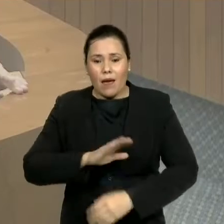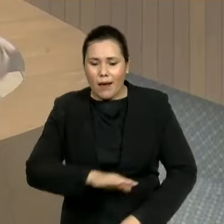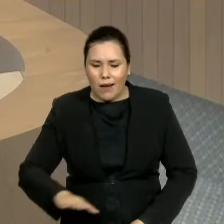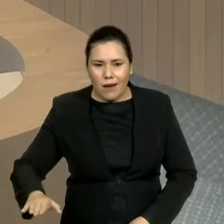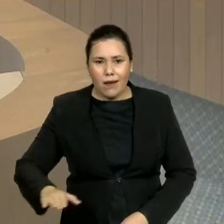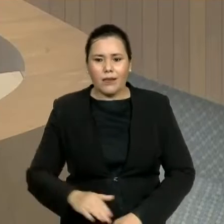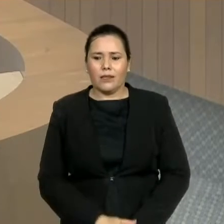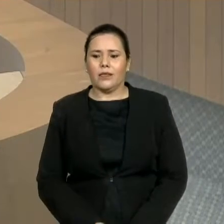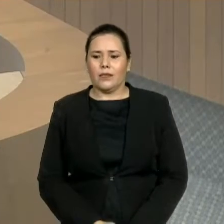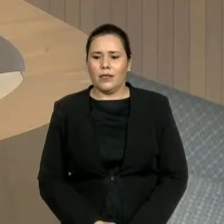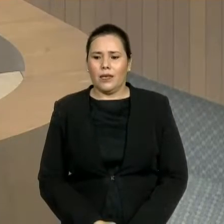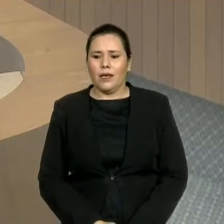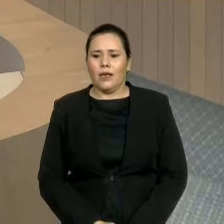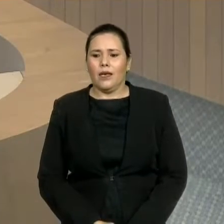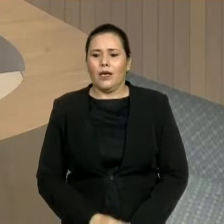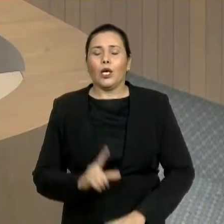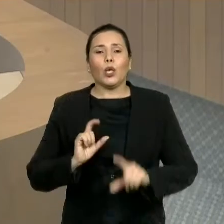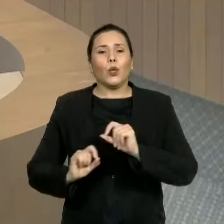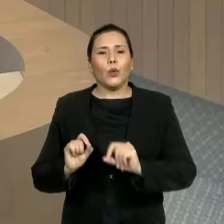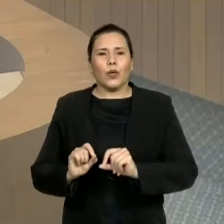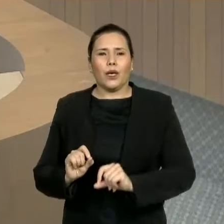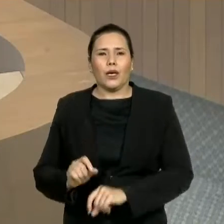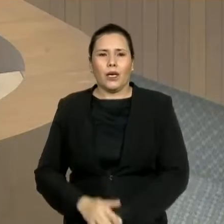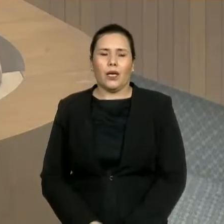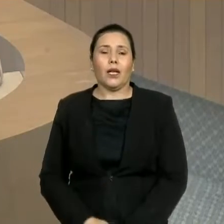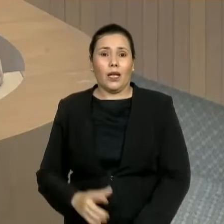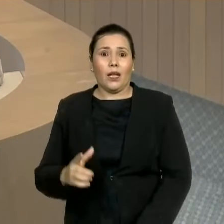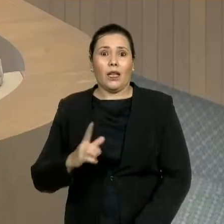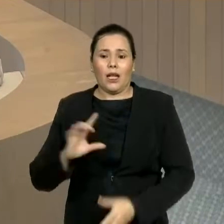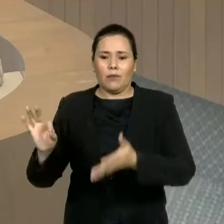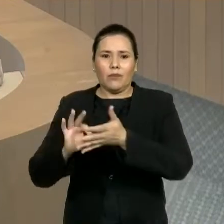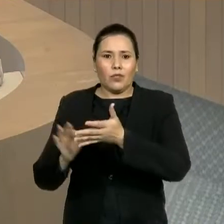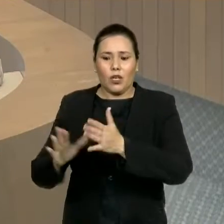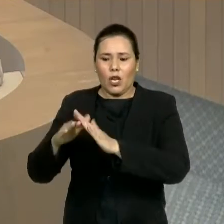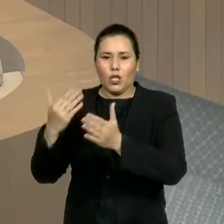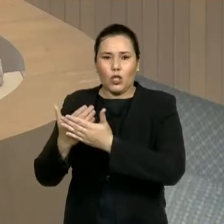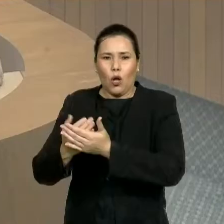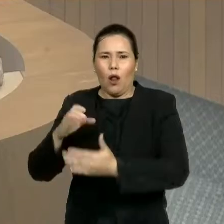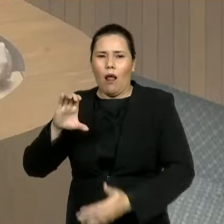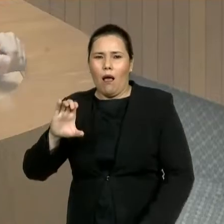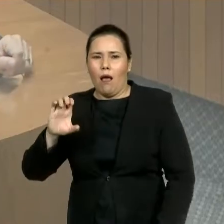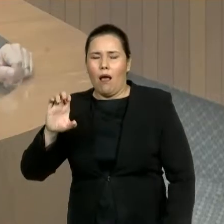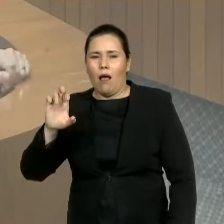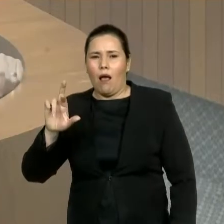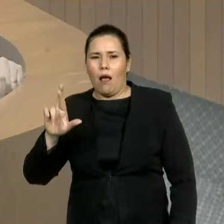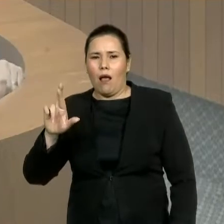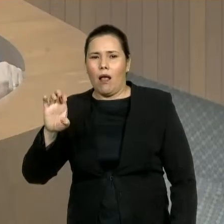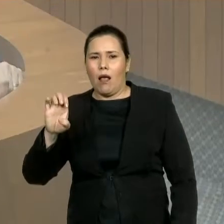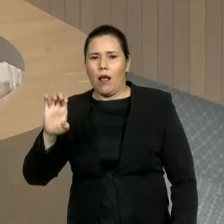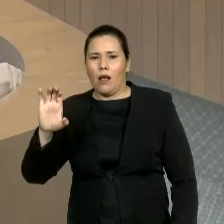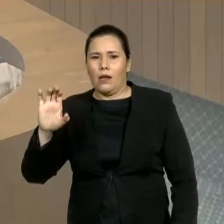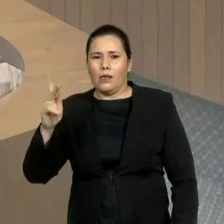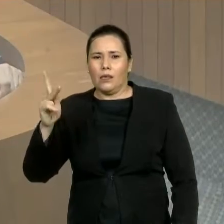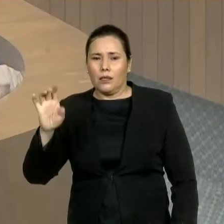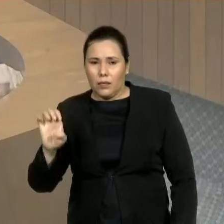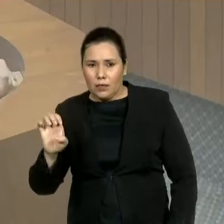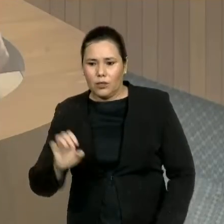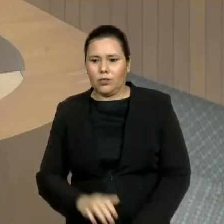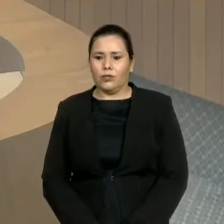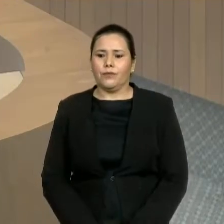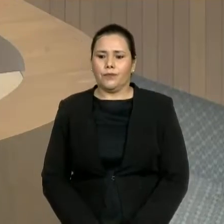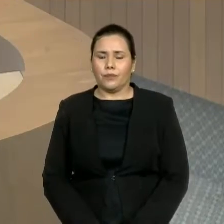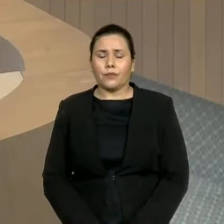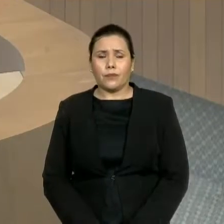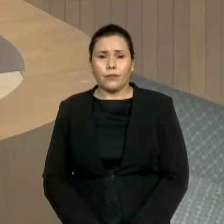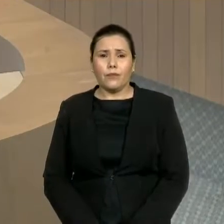ela não é maior entre os mais pobres, mas entre os mais ricos. É o caso da minha filha. Ela tem dois anos de